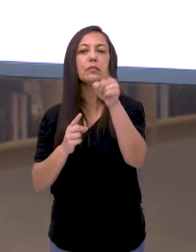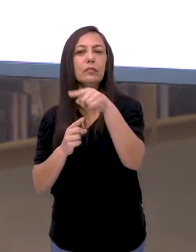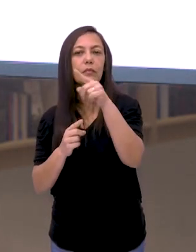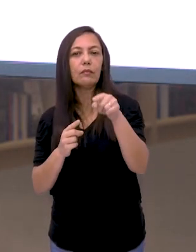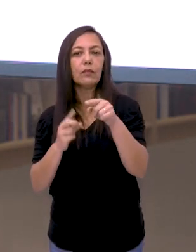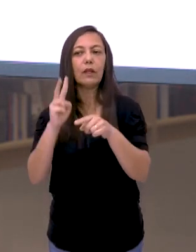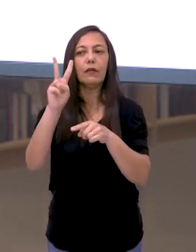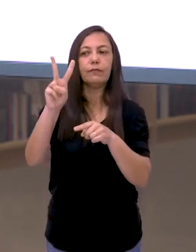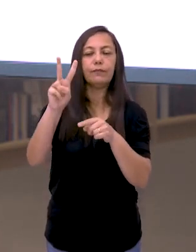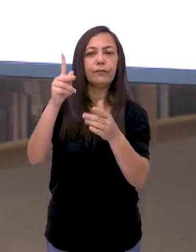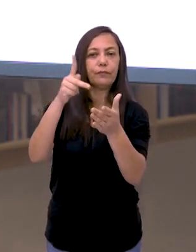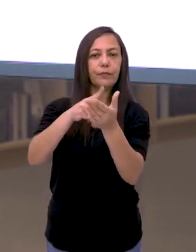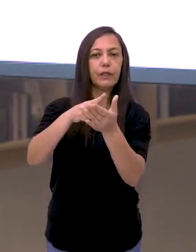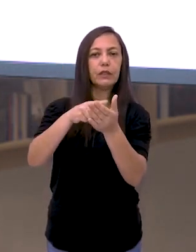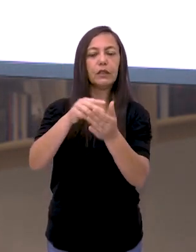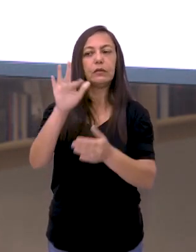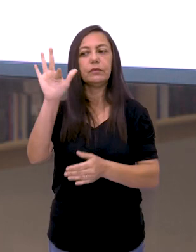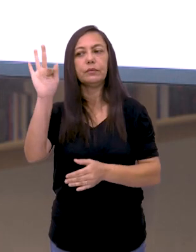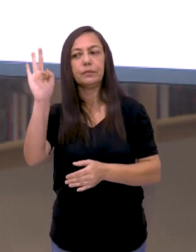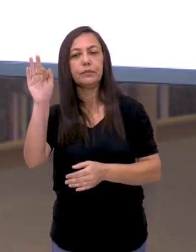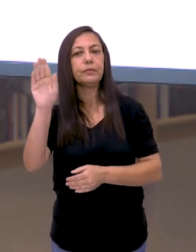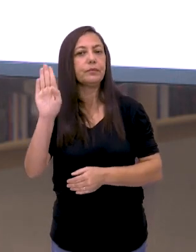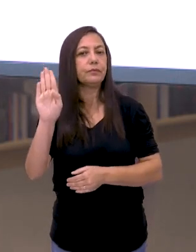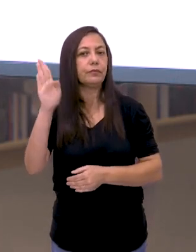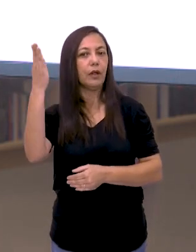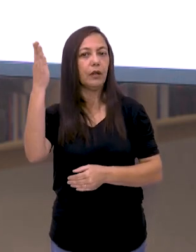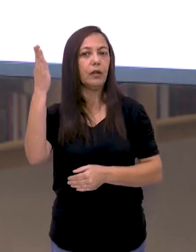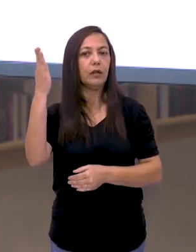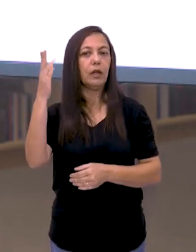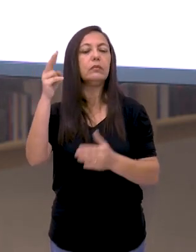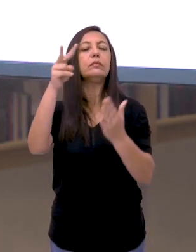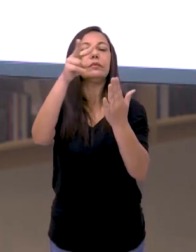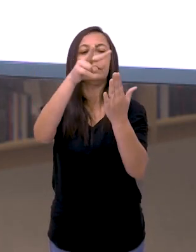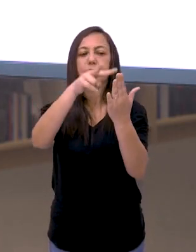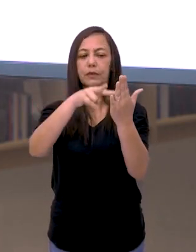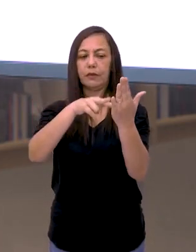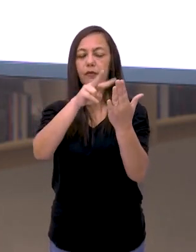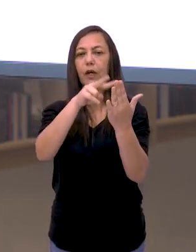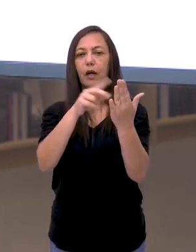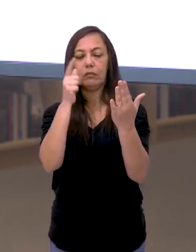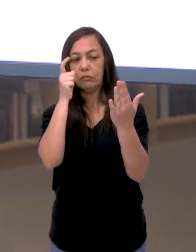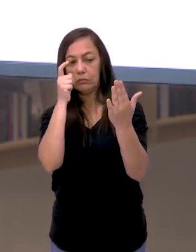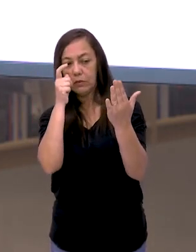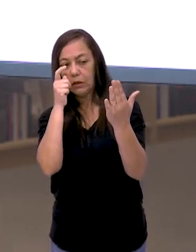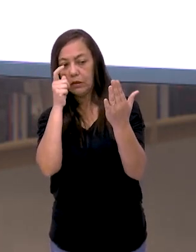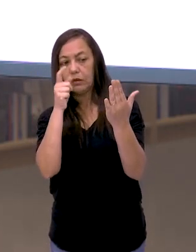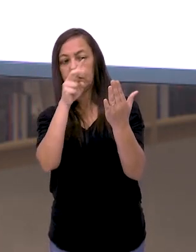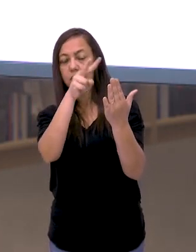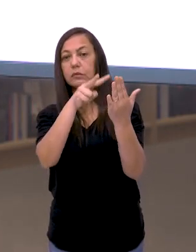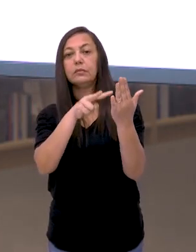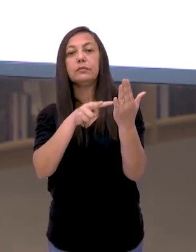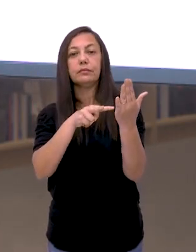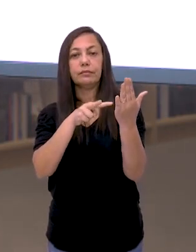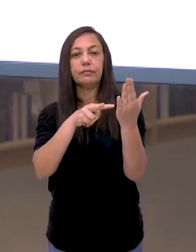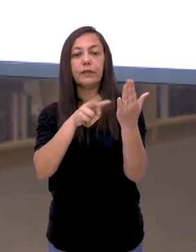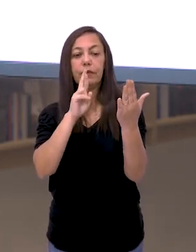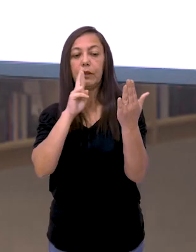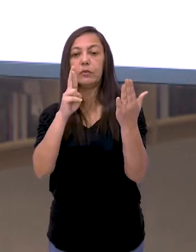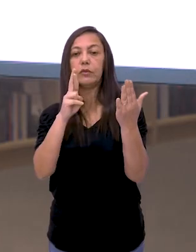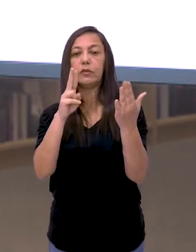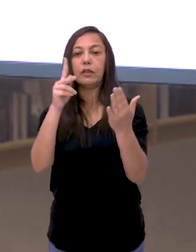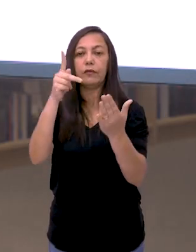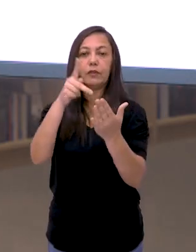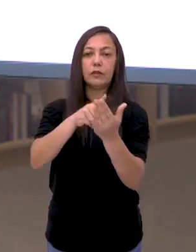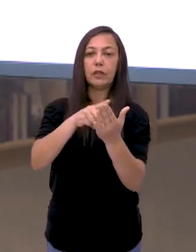verdadeiro ou falso? Então, você vai ler as alternativas com bastante atenção e vai dizer o que é verdade